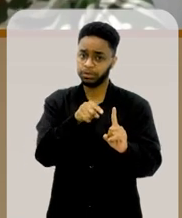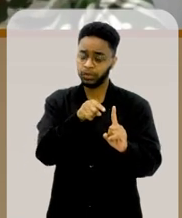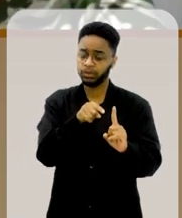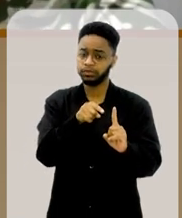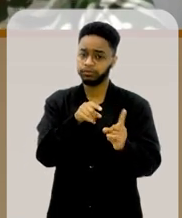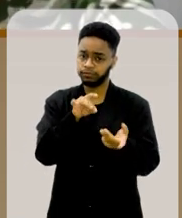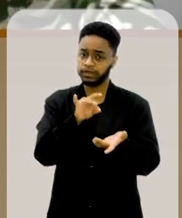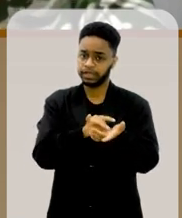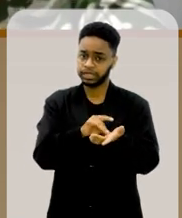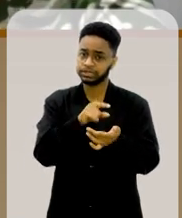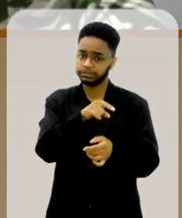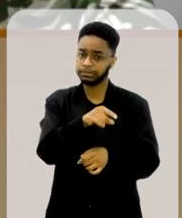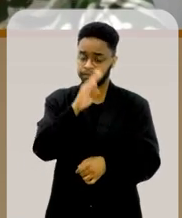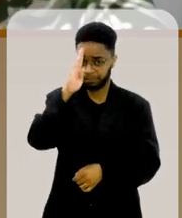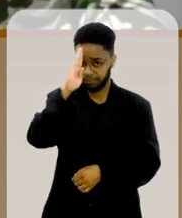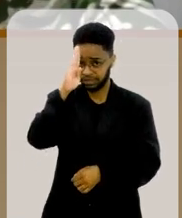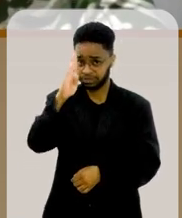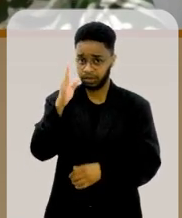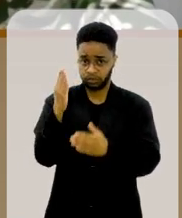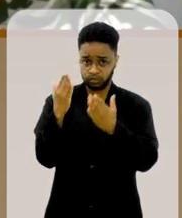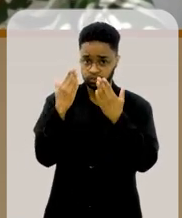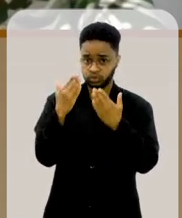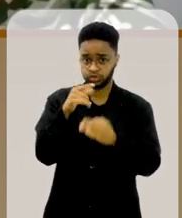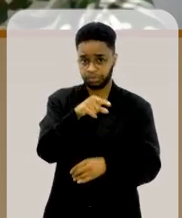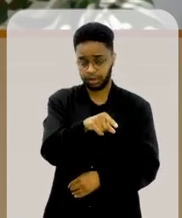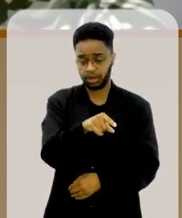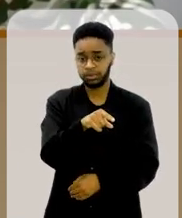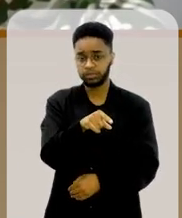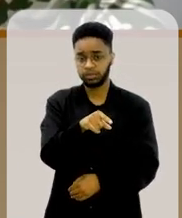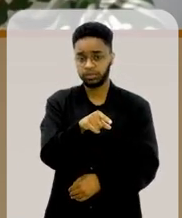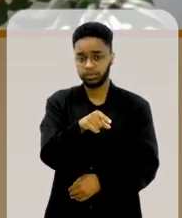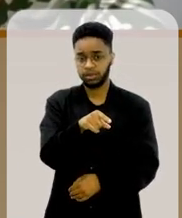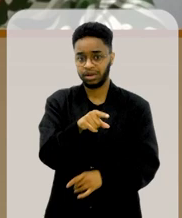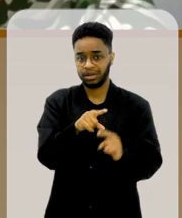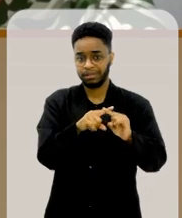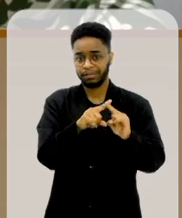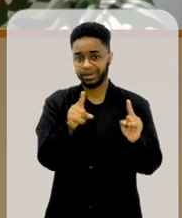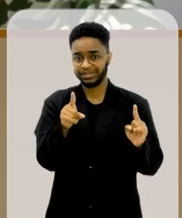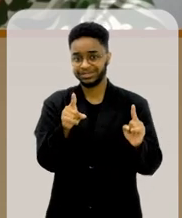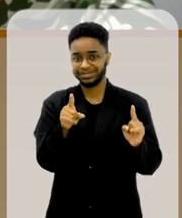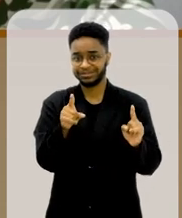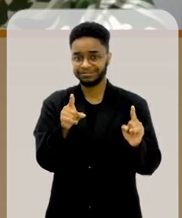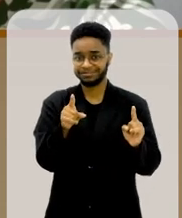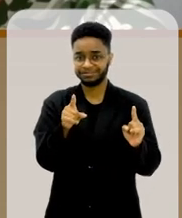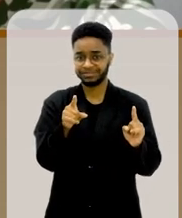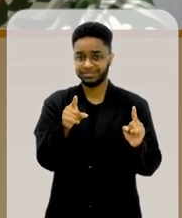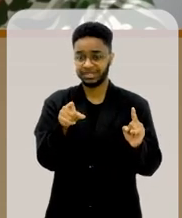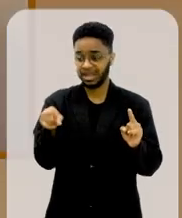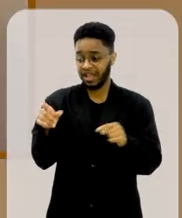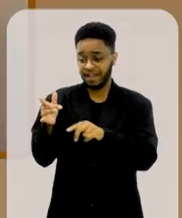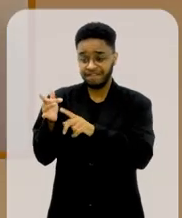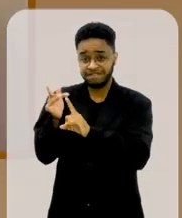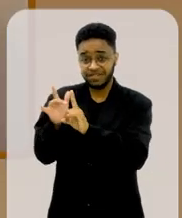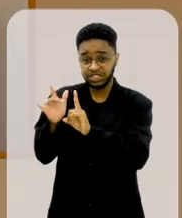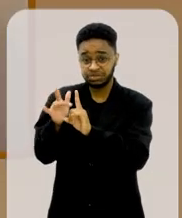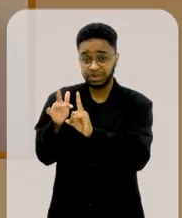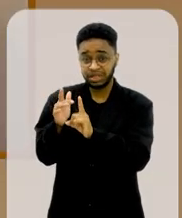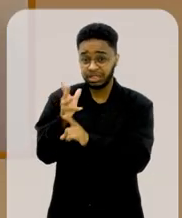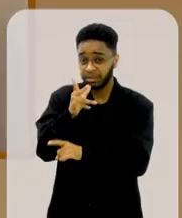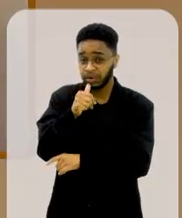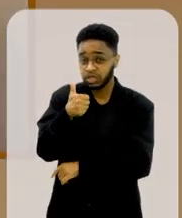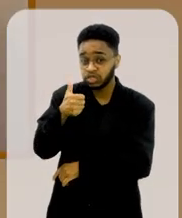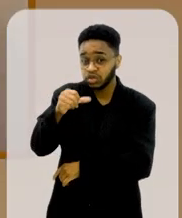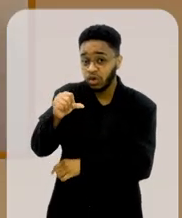Que ele realmente é o principal suspeito e tudo mais. Mas a vítima passa 19